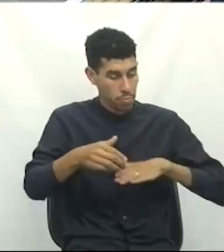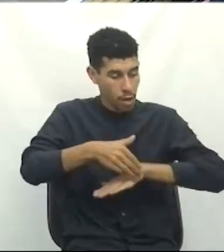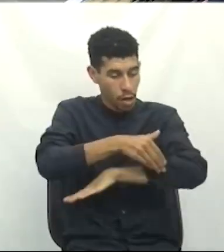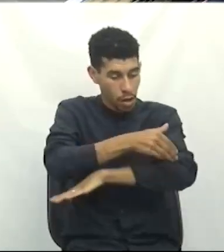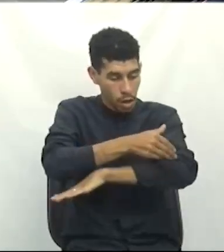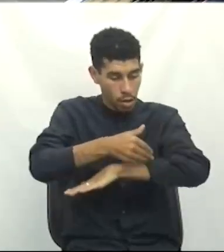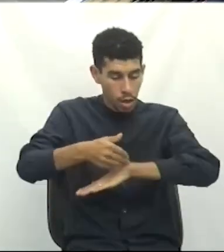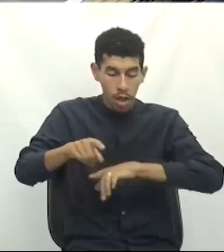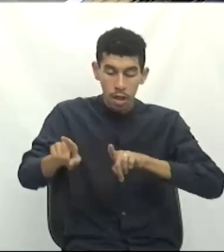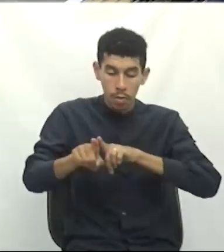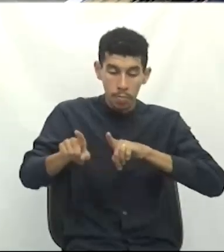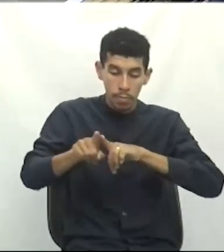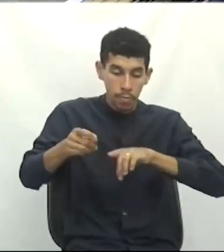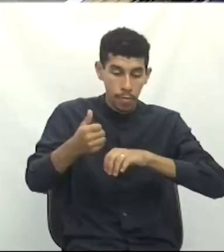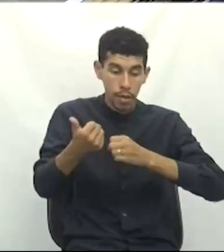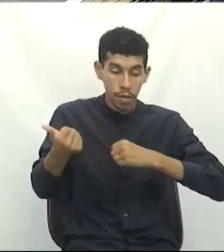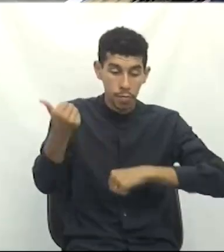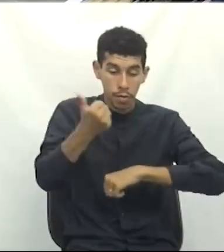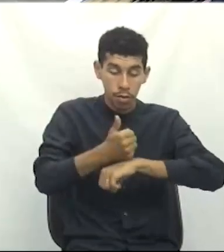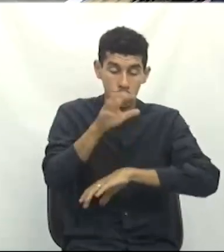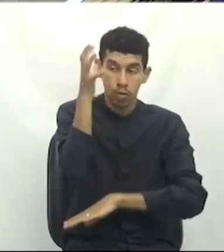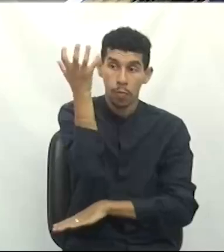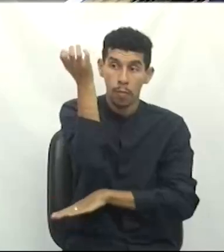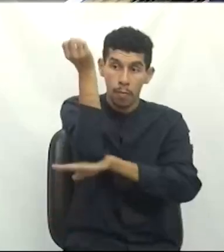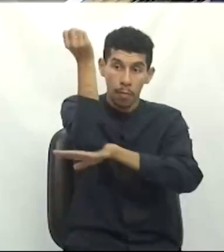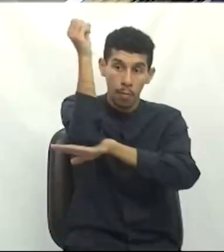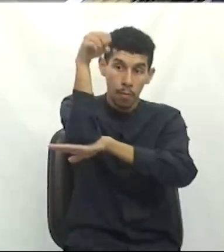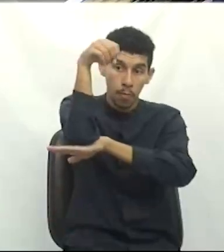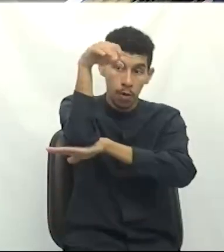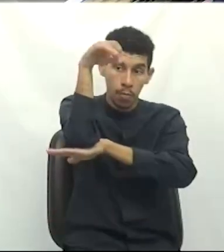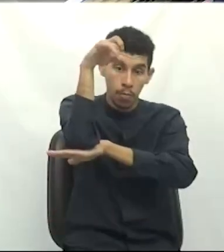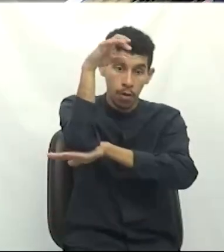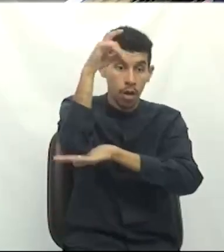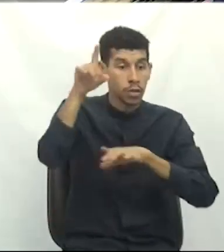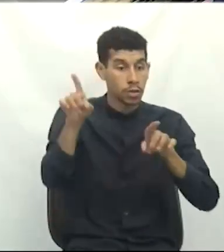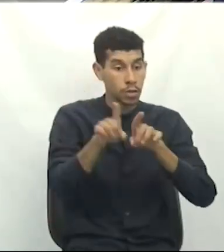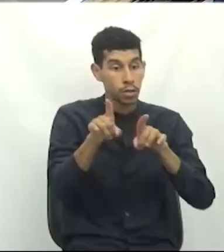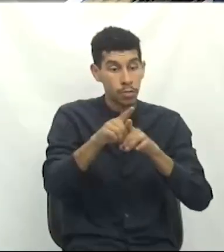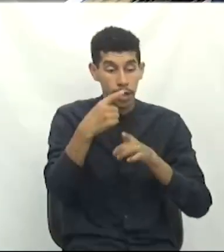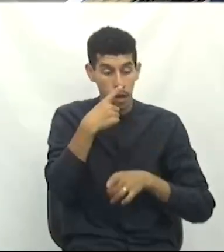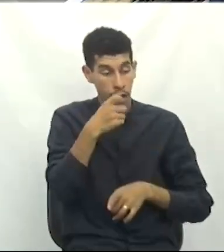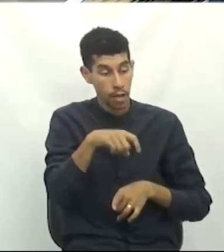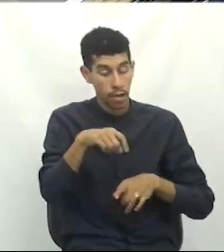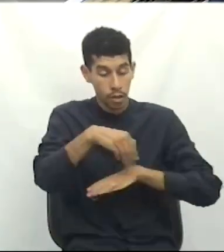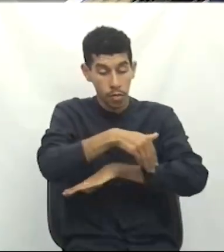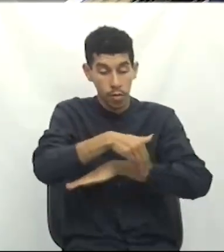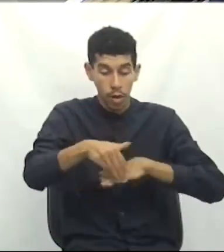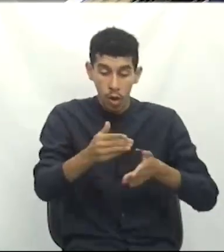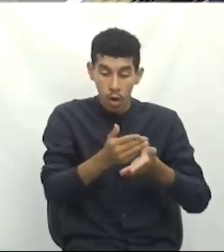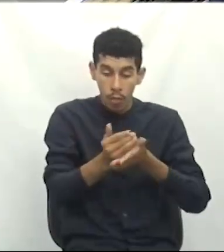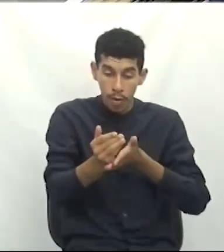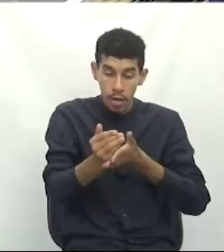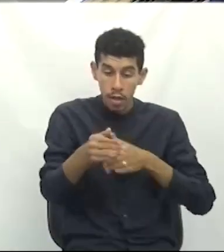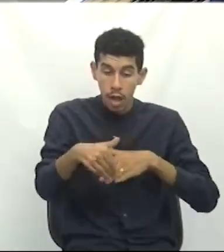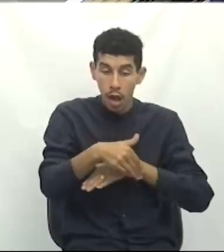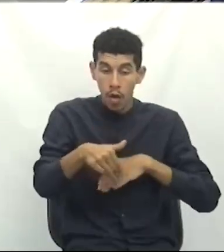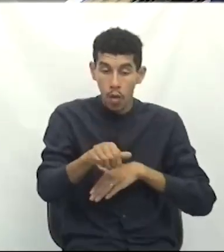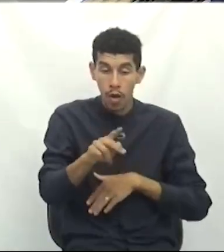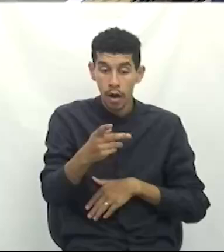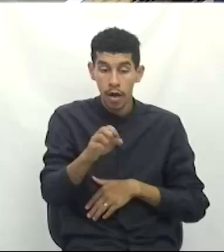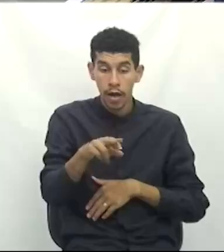como substituição do poste de iluminação pública e da lixeira, localizados no início da rua Henrique Laje,